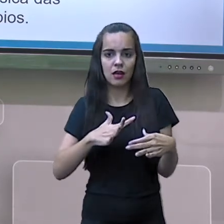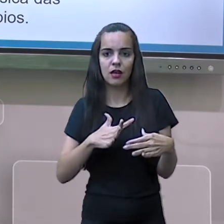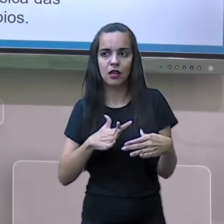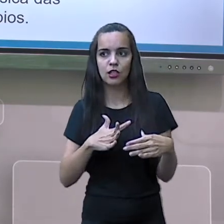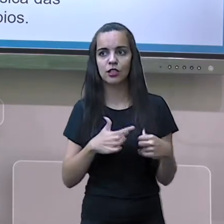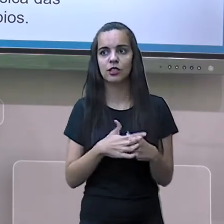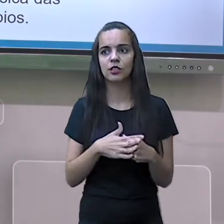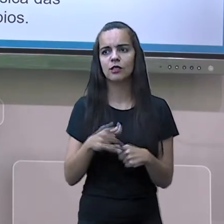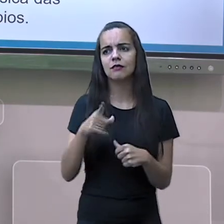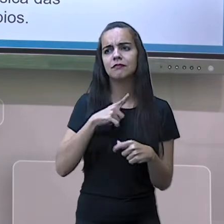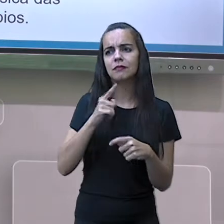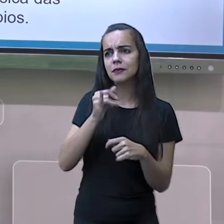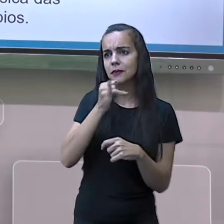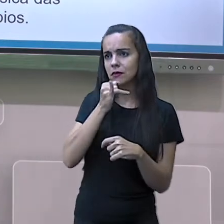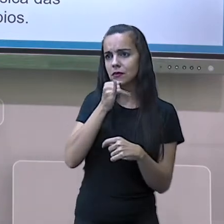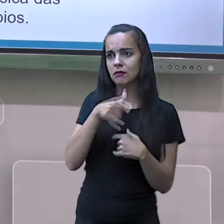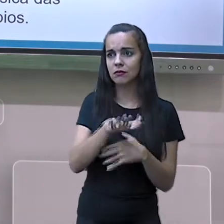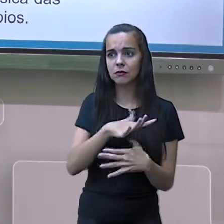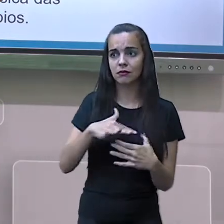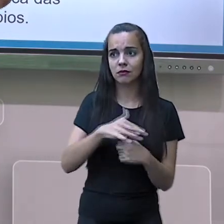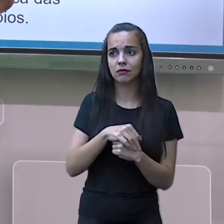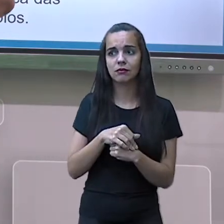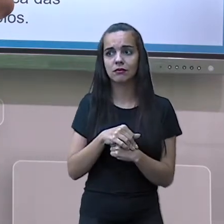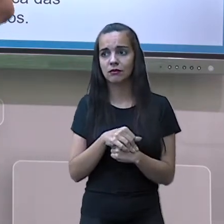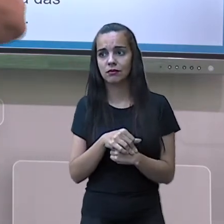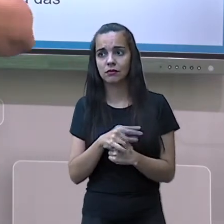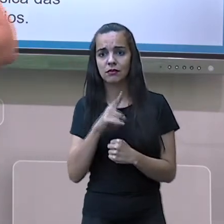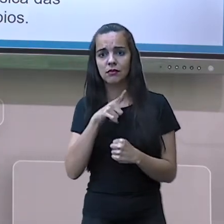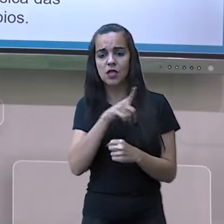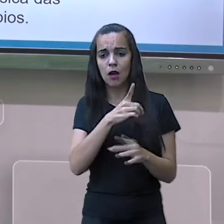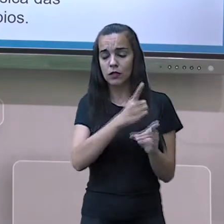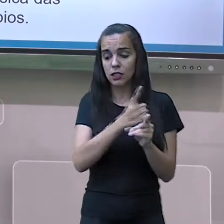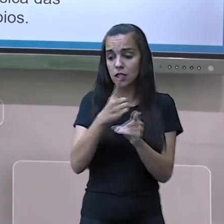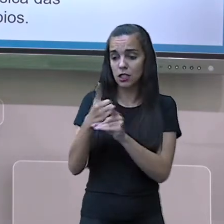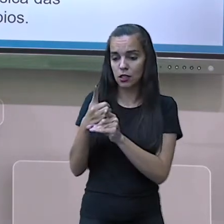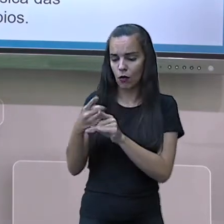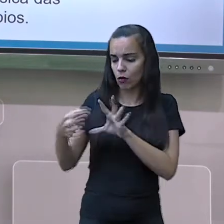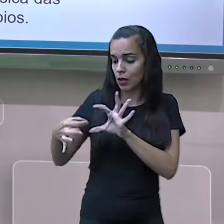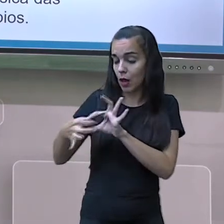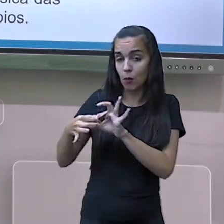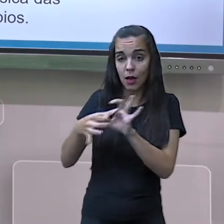tamanho que o limite de um município se encontra com o outro.